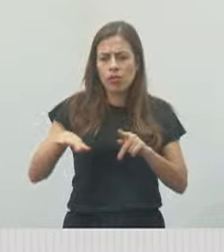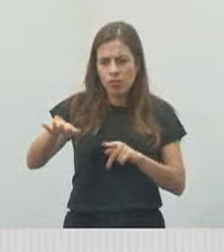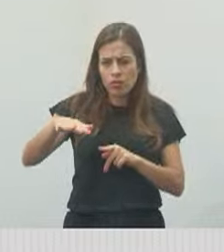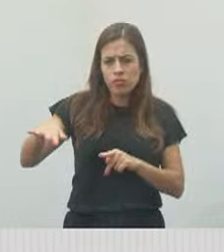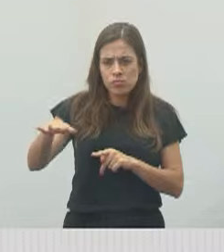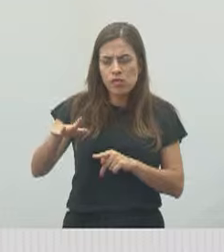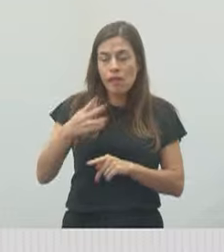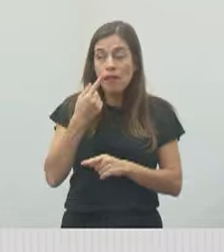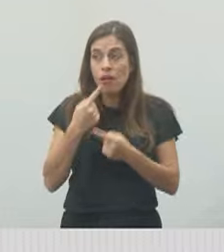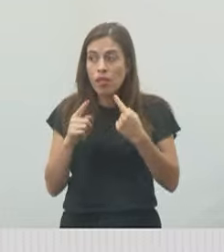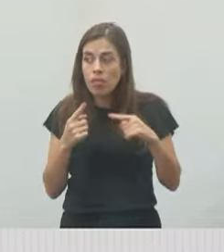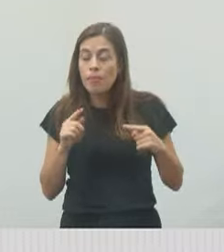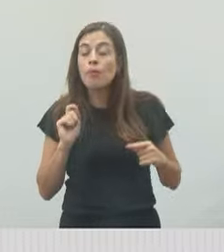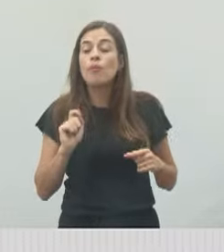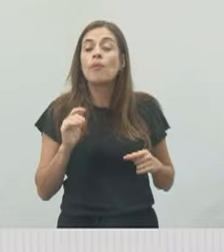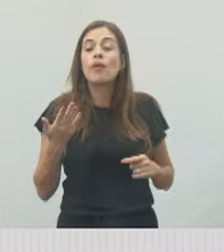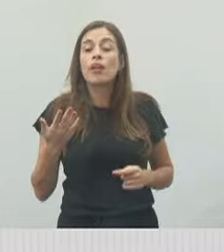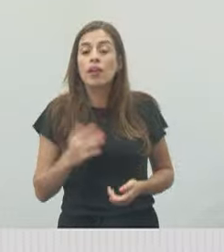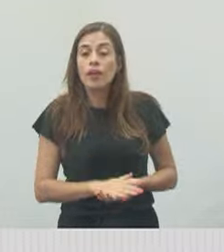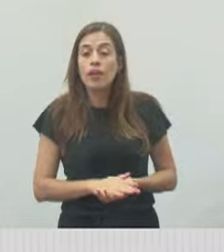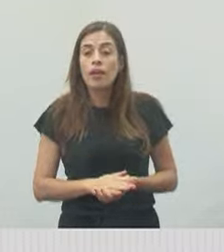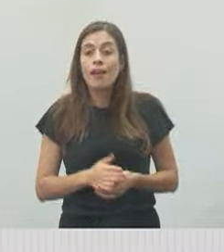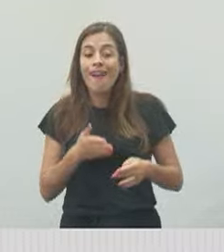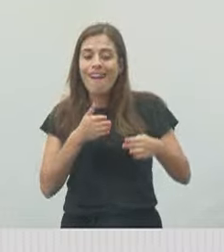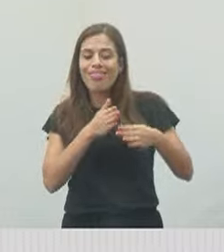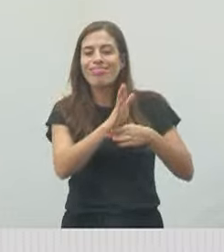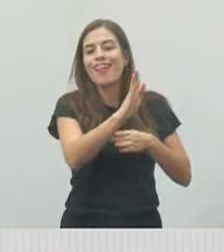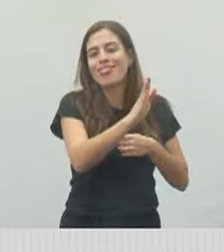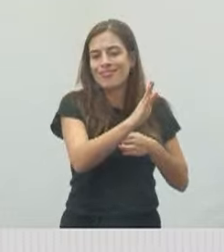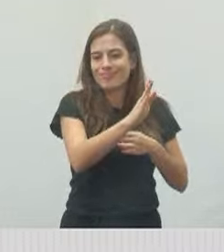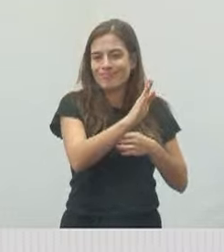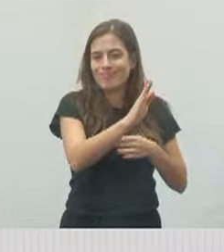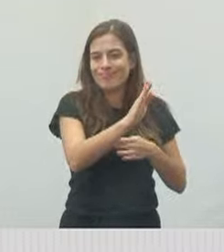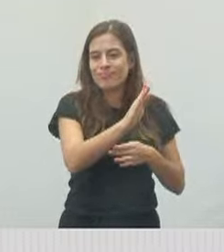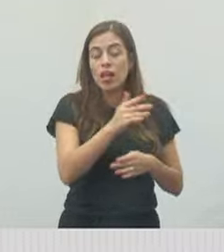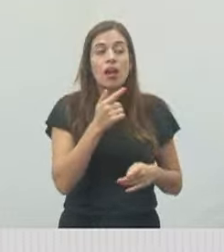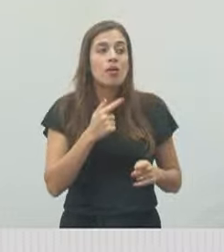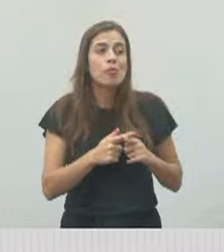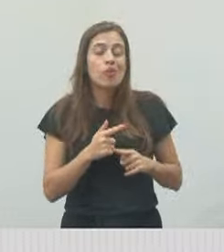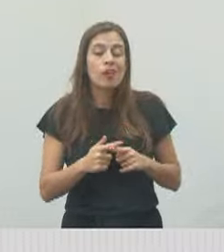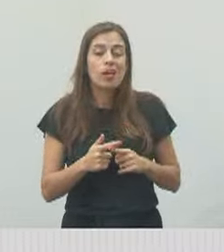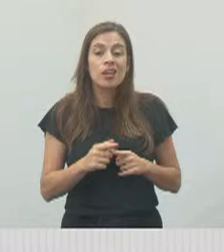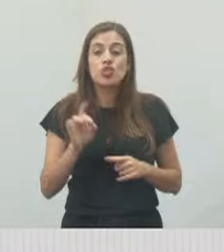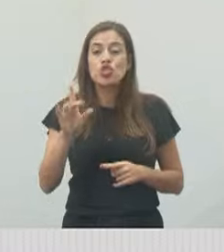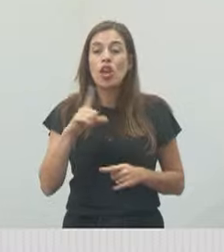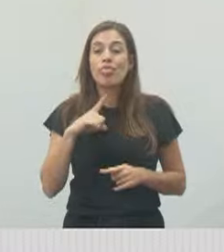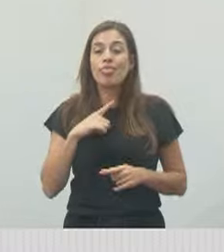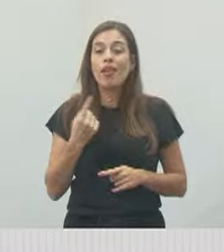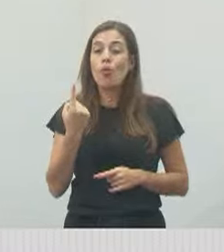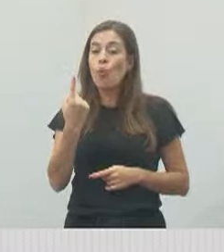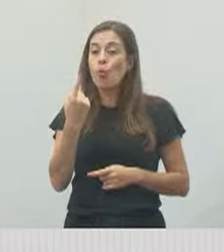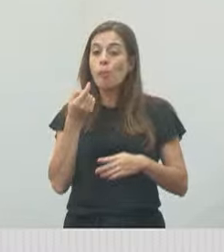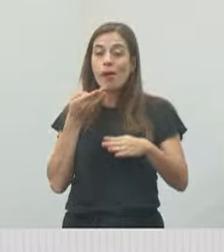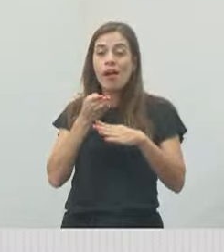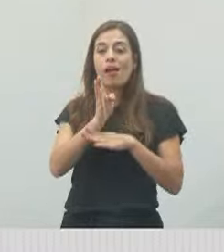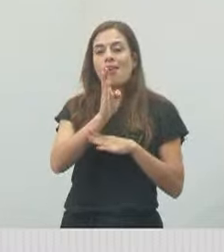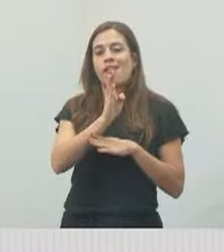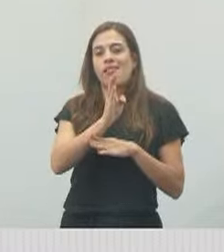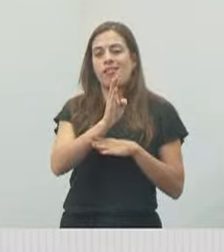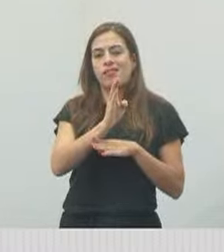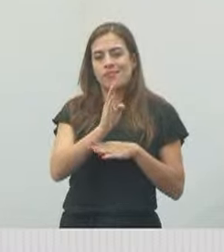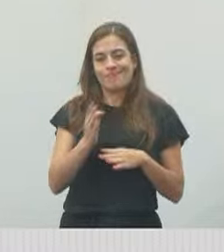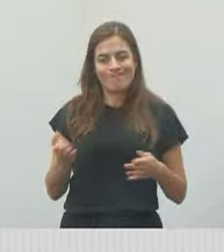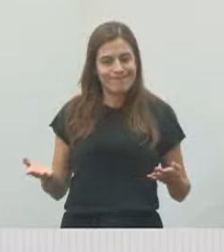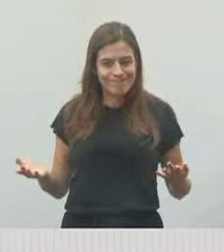Santa Paula é a entrada do bairro. Não tem, a entrada do bairro é a